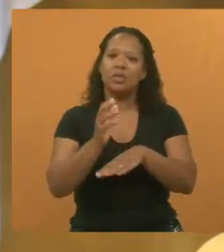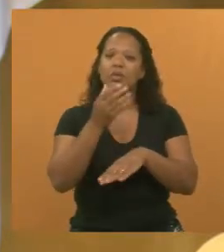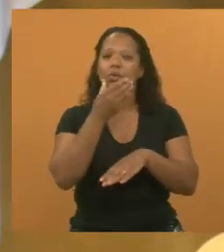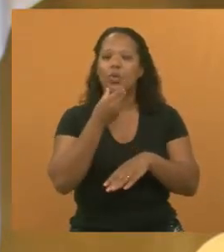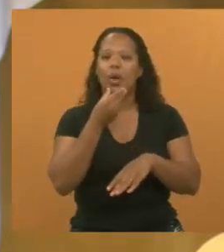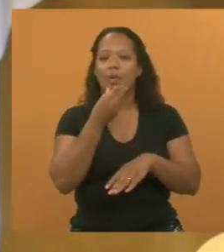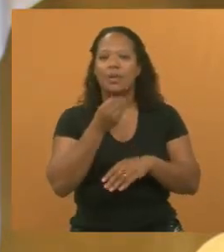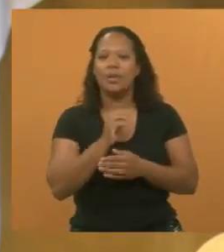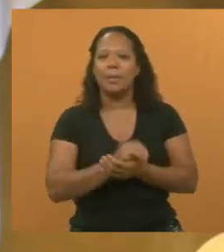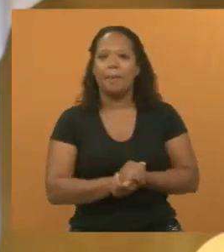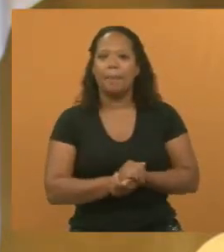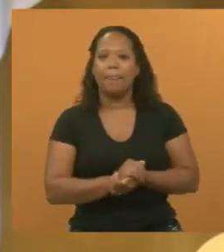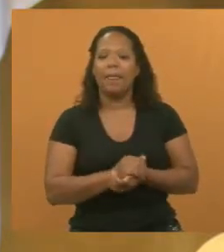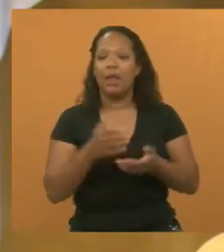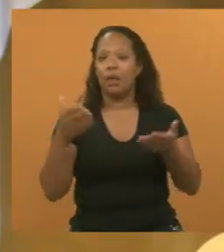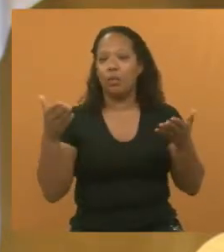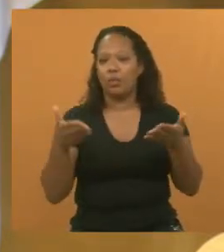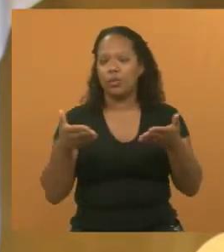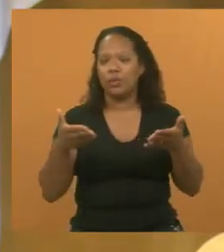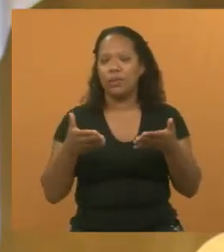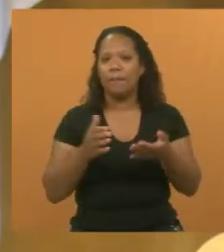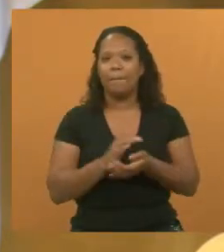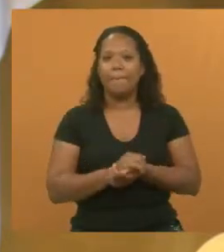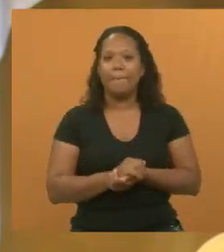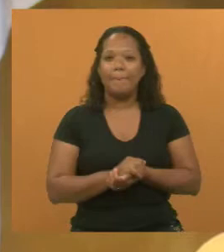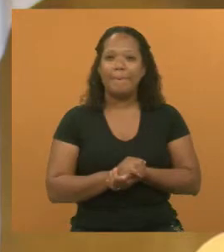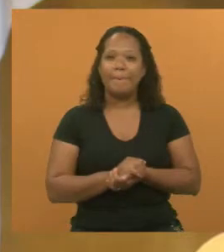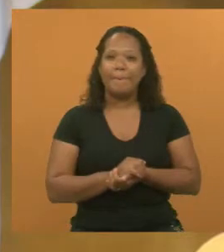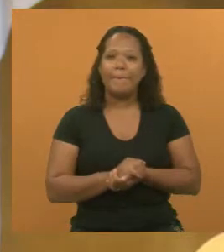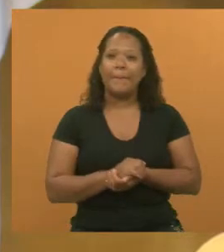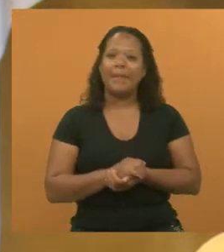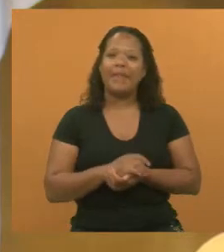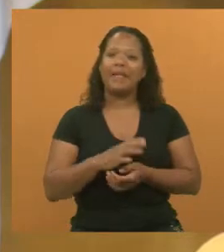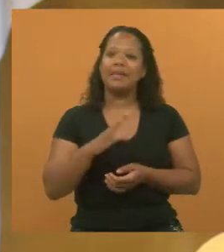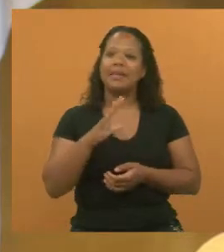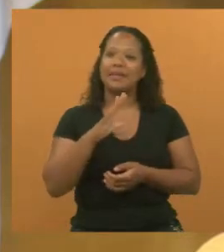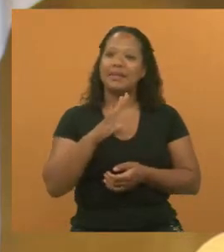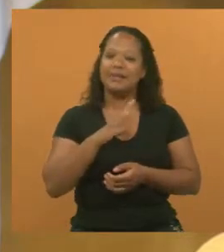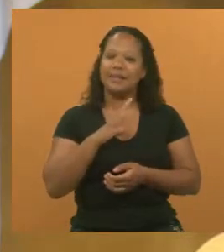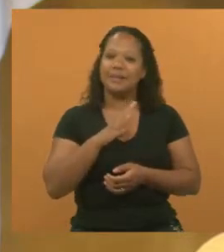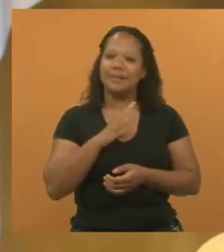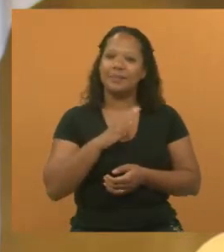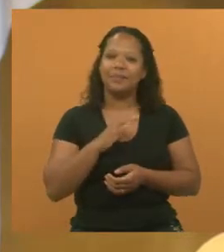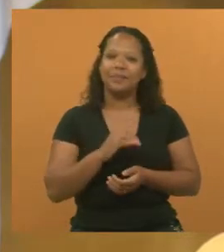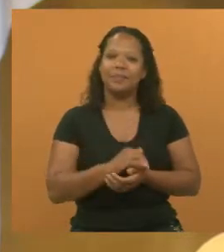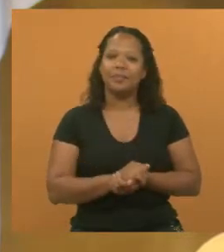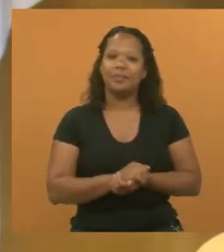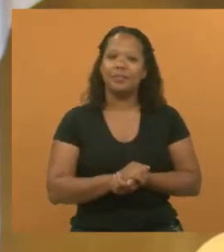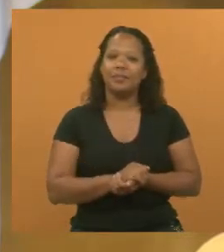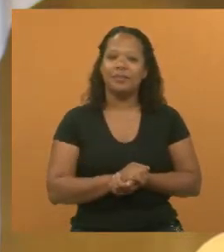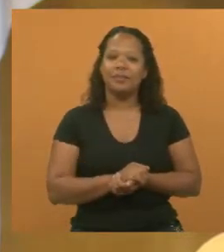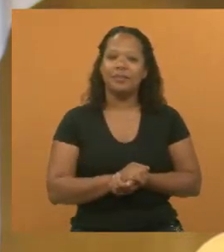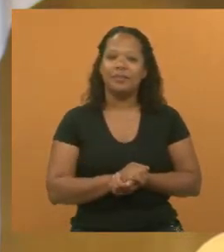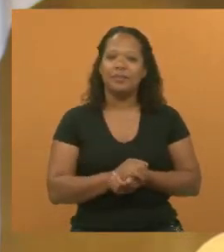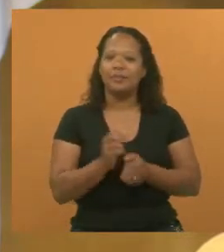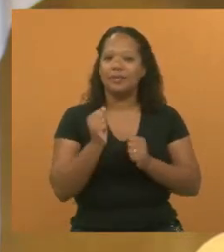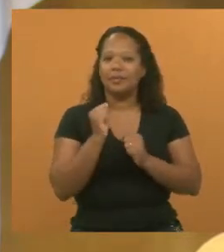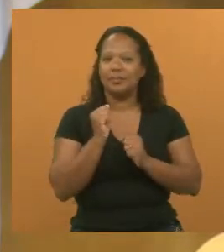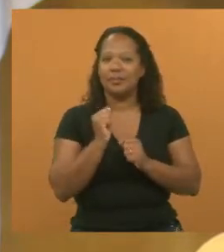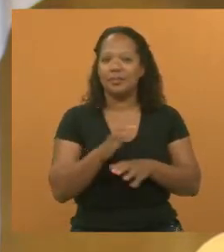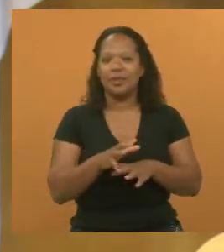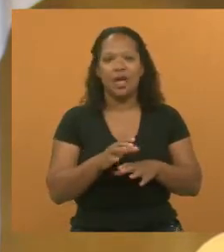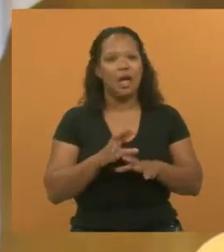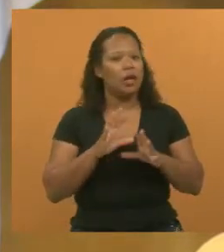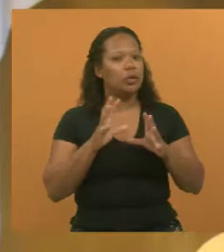masculinos. E hoje, nosso município, que também é de vanguarda, faz essa ação a